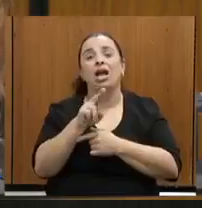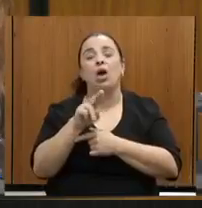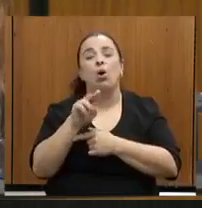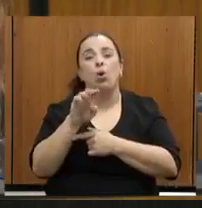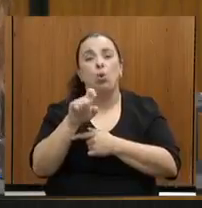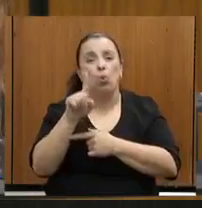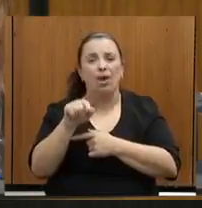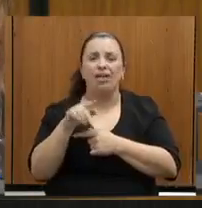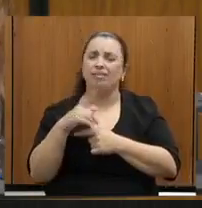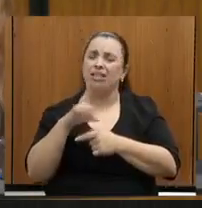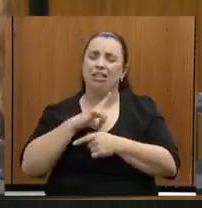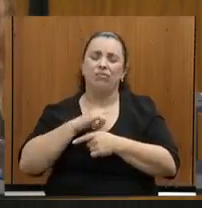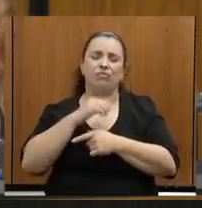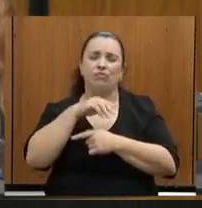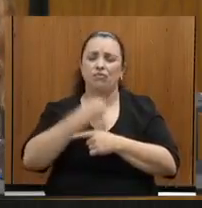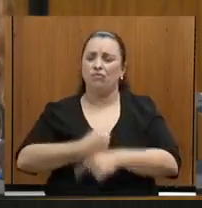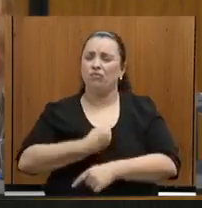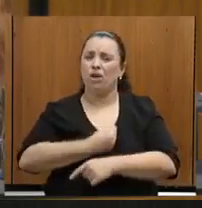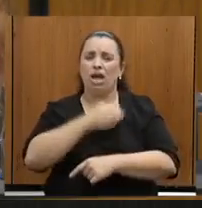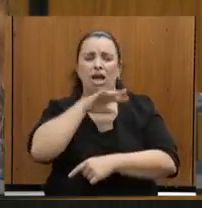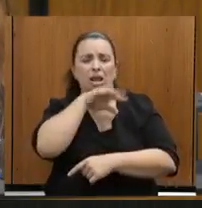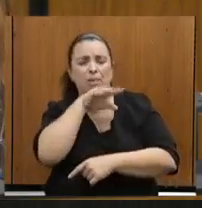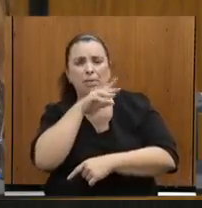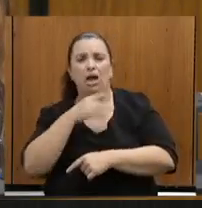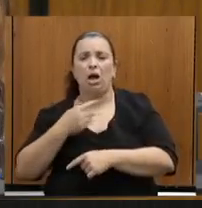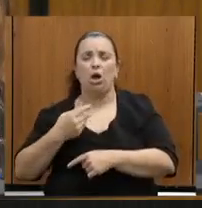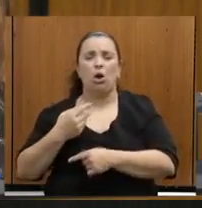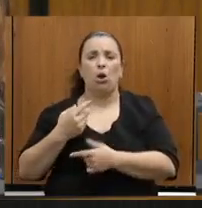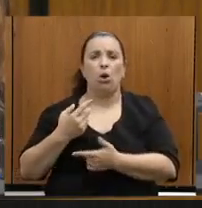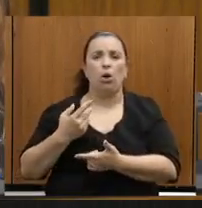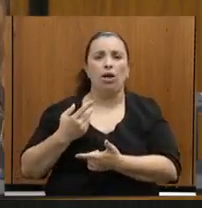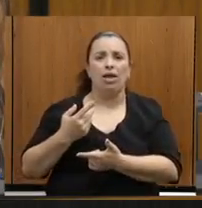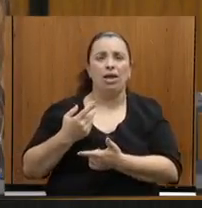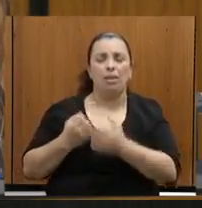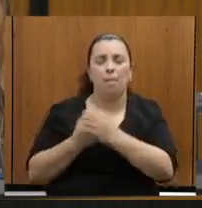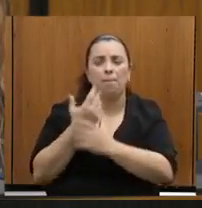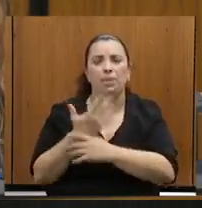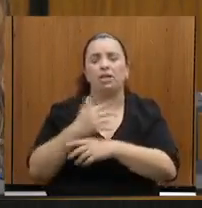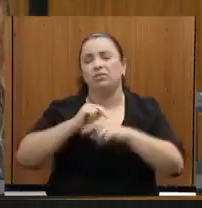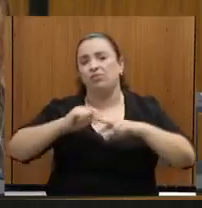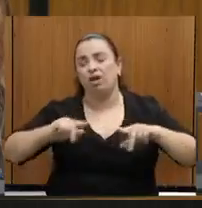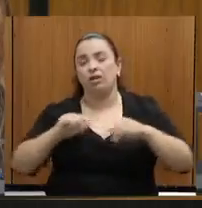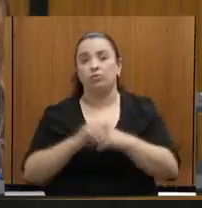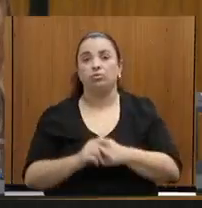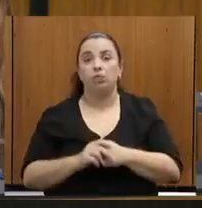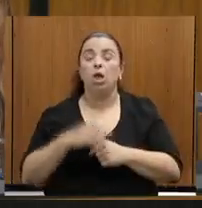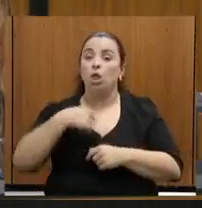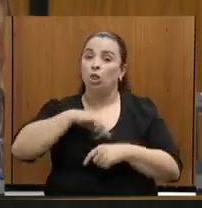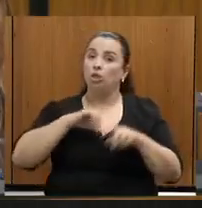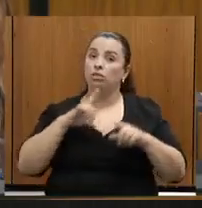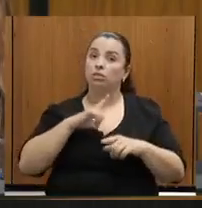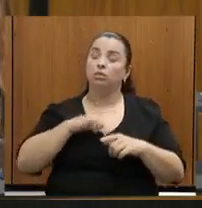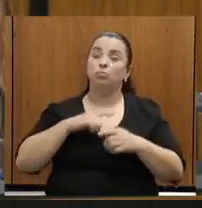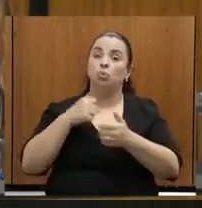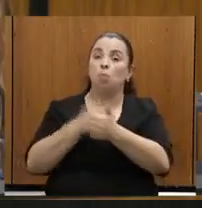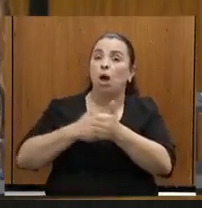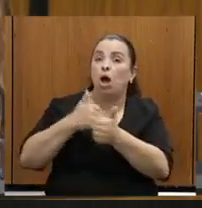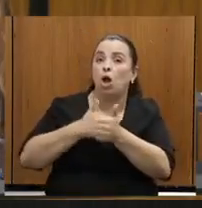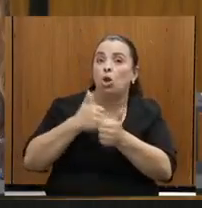Nós temos aí mais de uma década de luta para que a Serra do Curral seja tombada